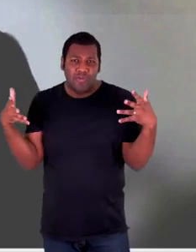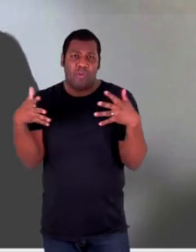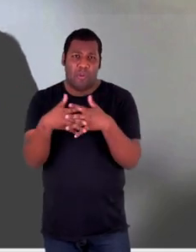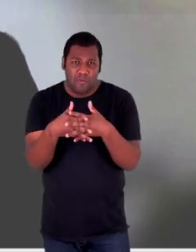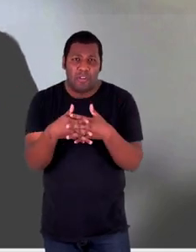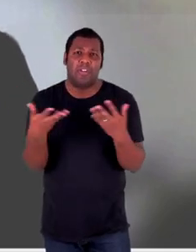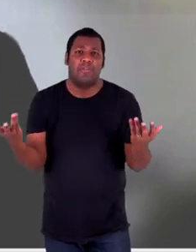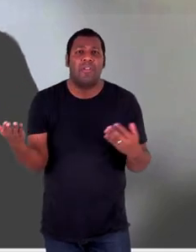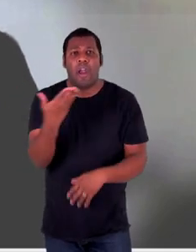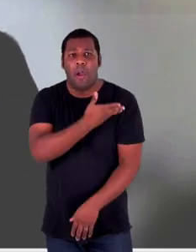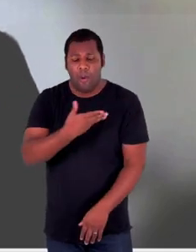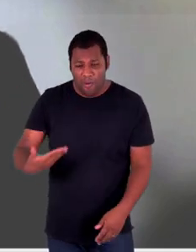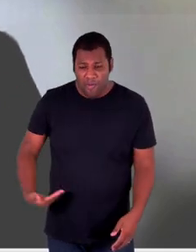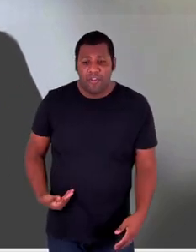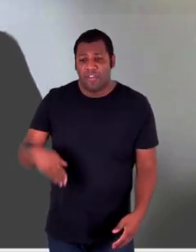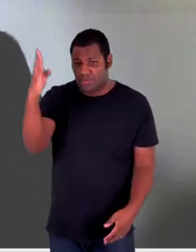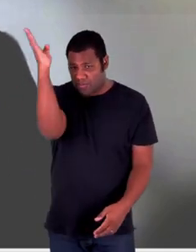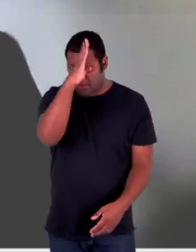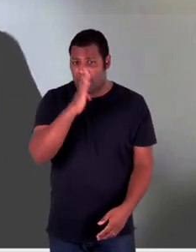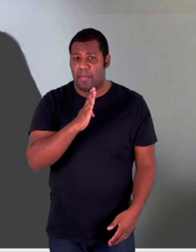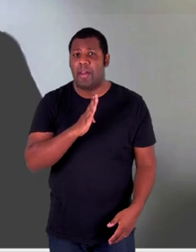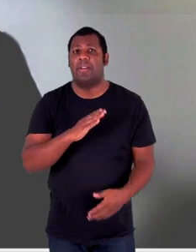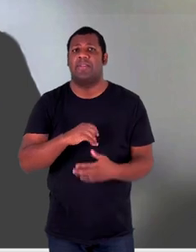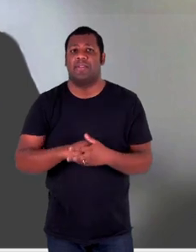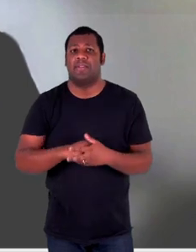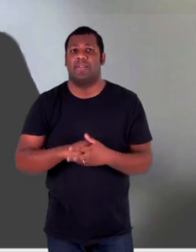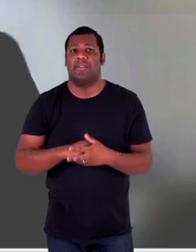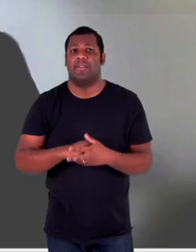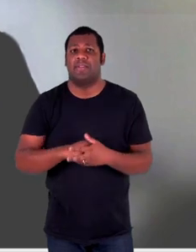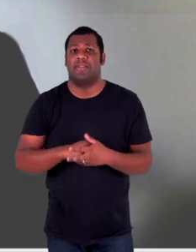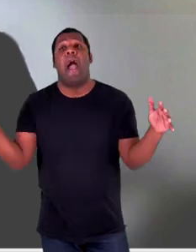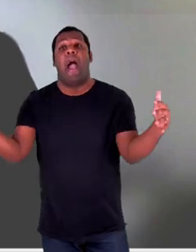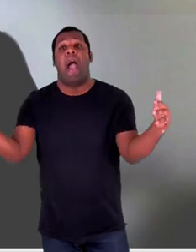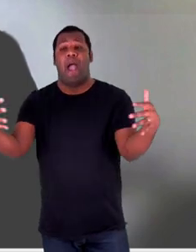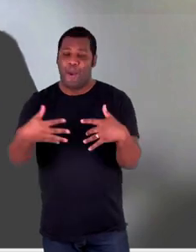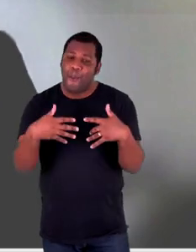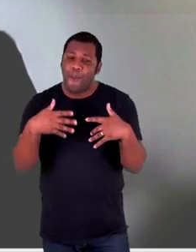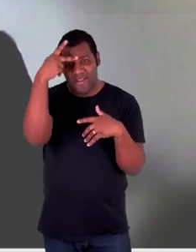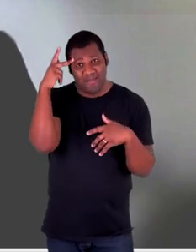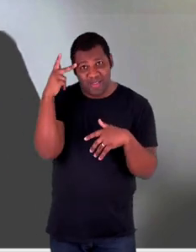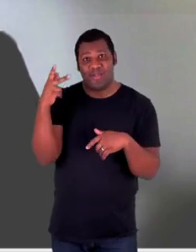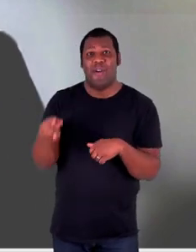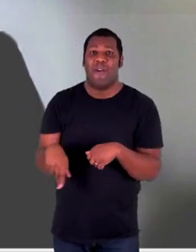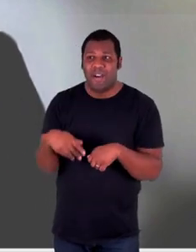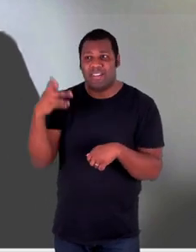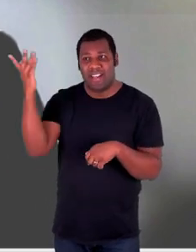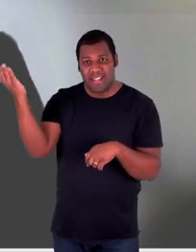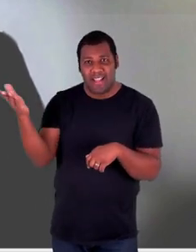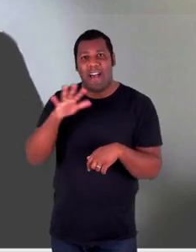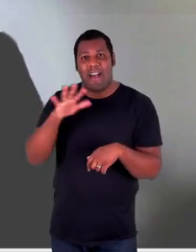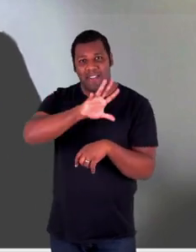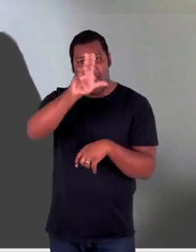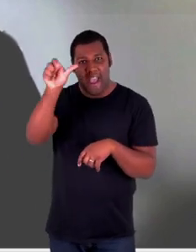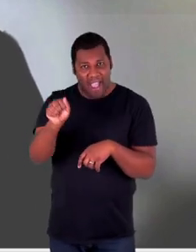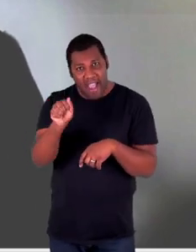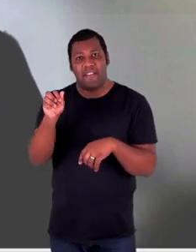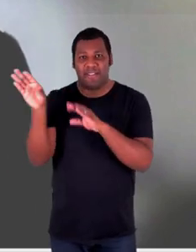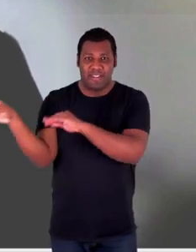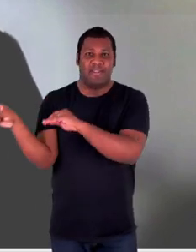se apresentou como receptor dessas pessoas para acolhimento e encaminhamento desses grupos.